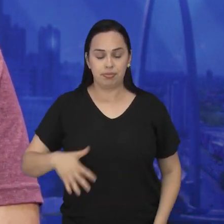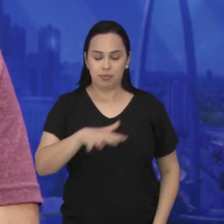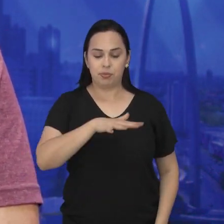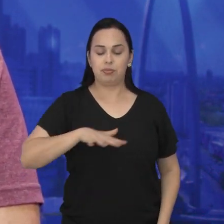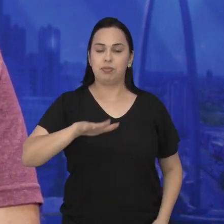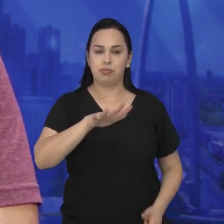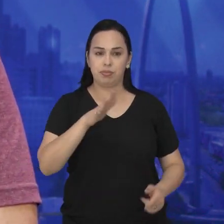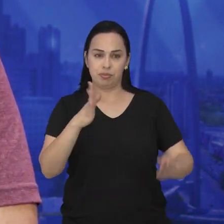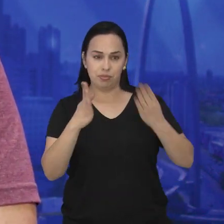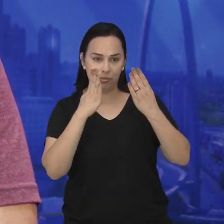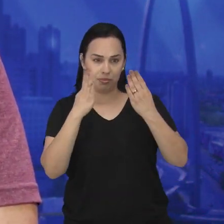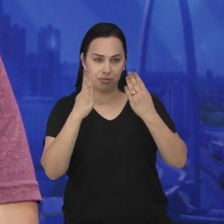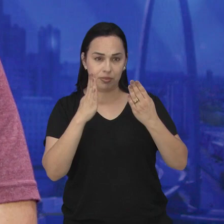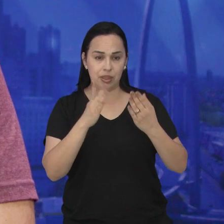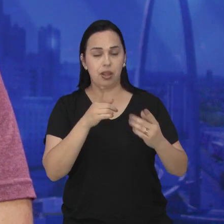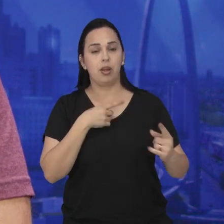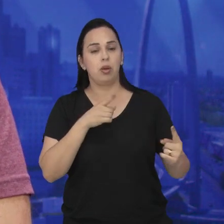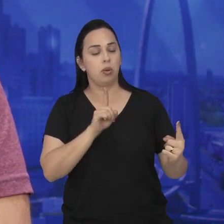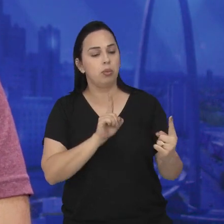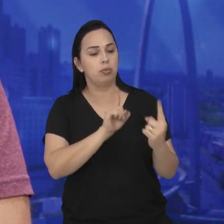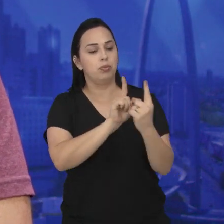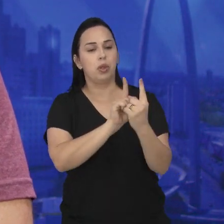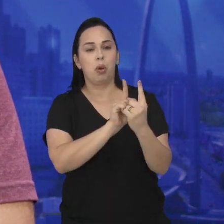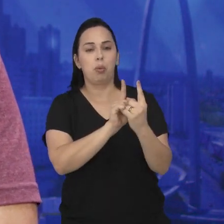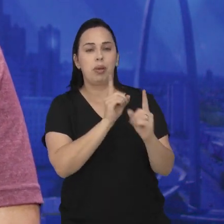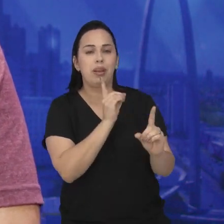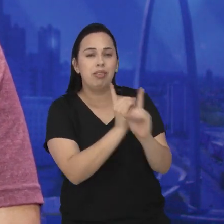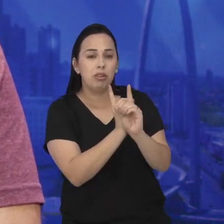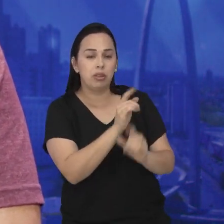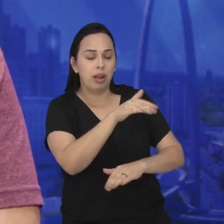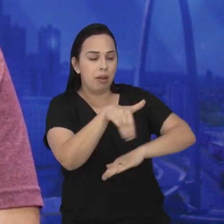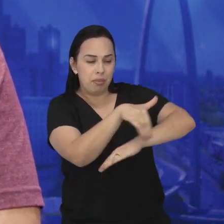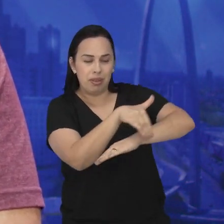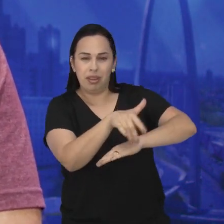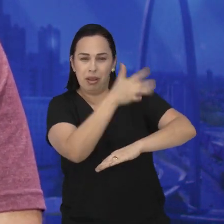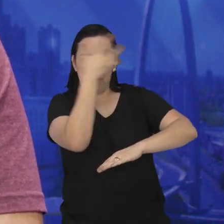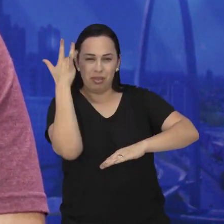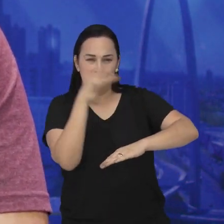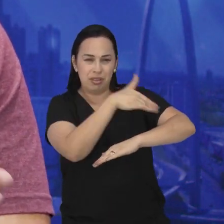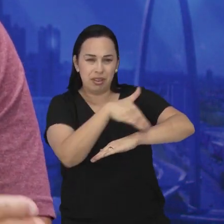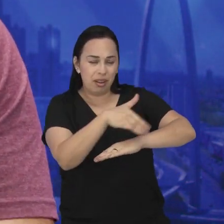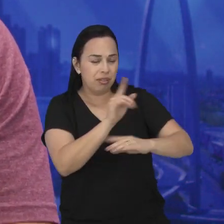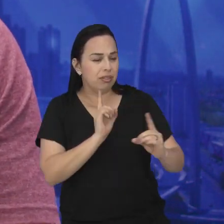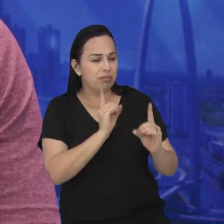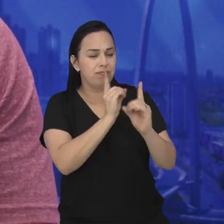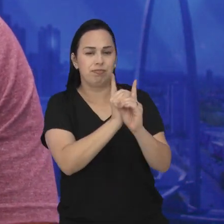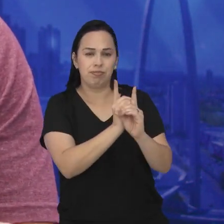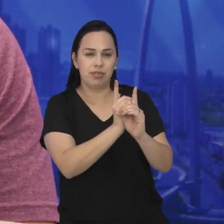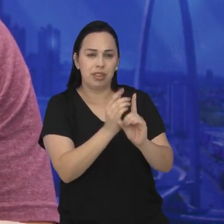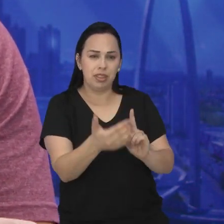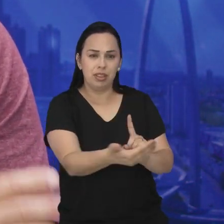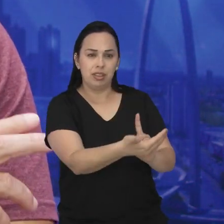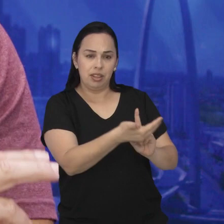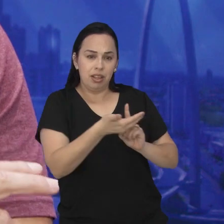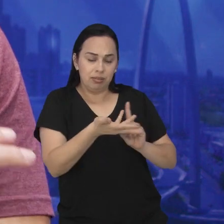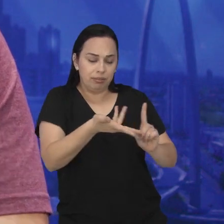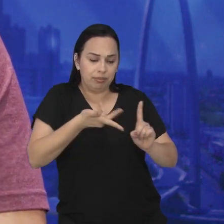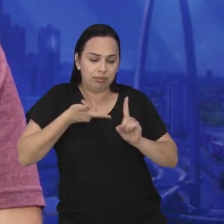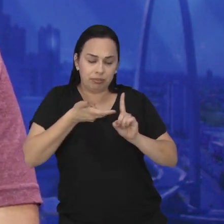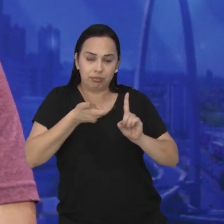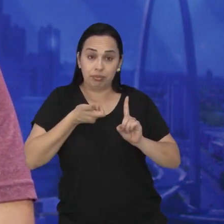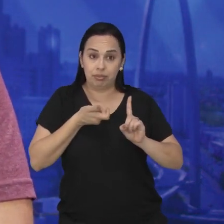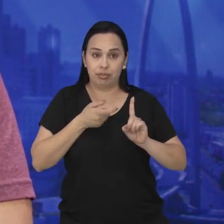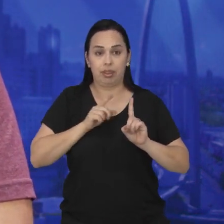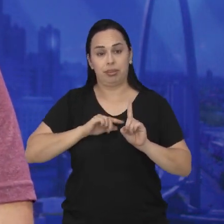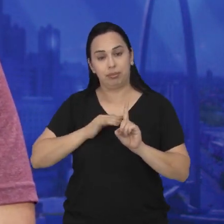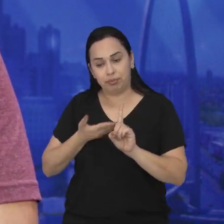toda a questão desde a abordagem de rua, que é feito o acolhimento, a pessoa entra na rede e ali ela